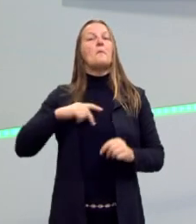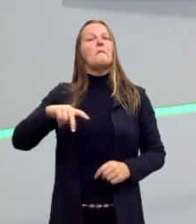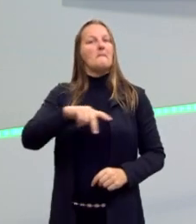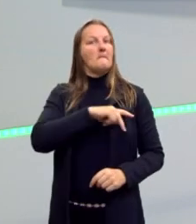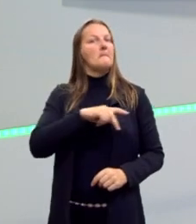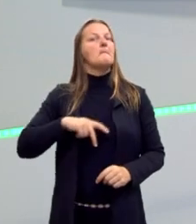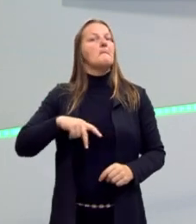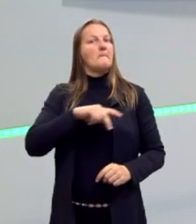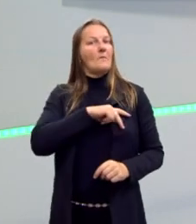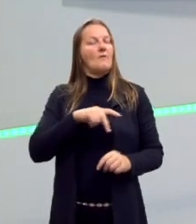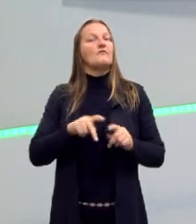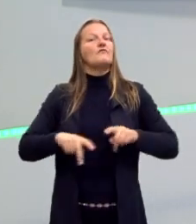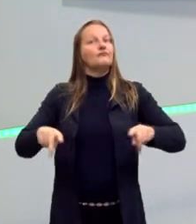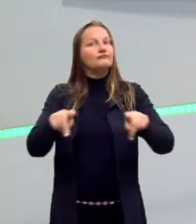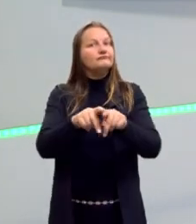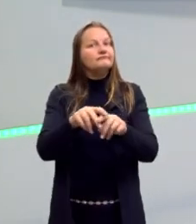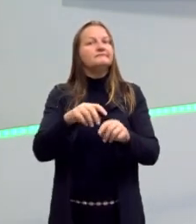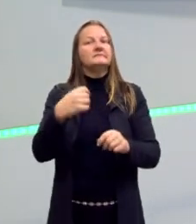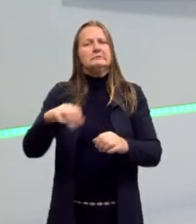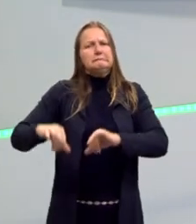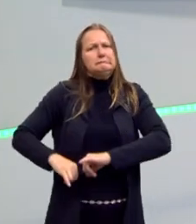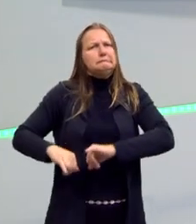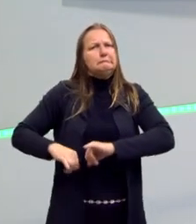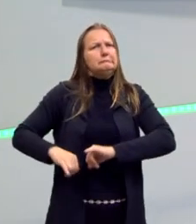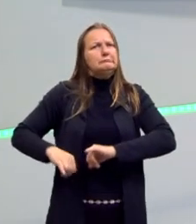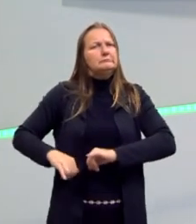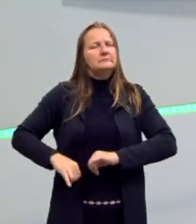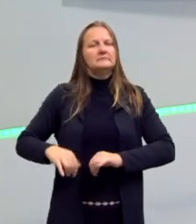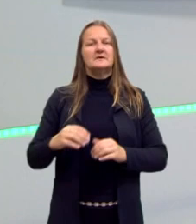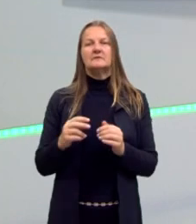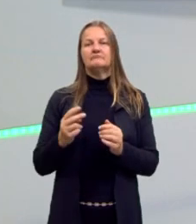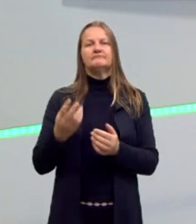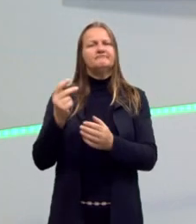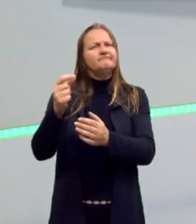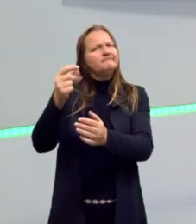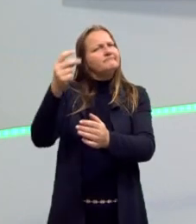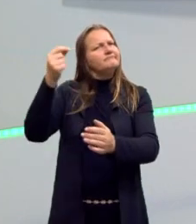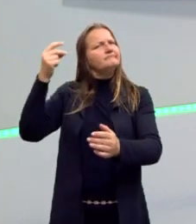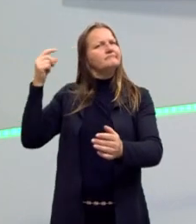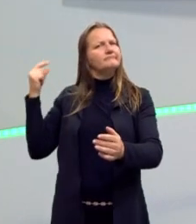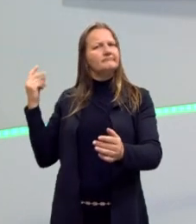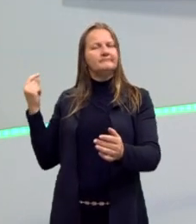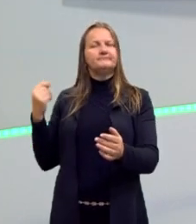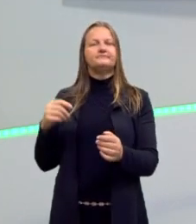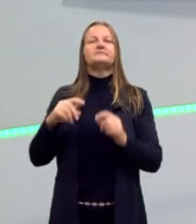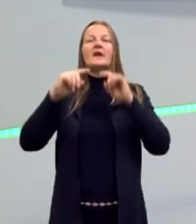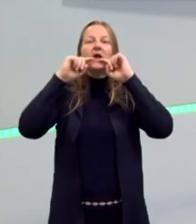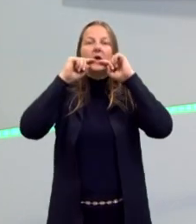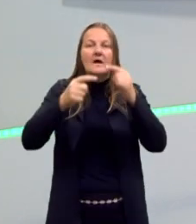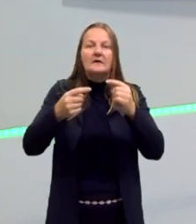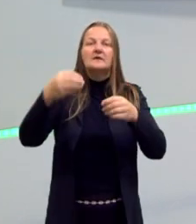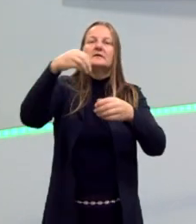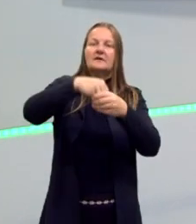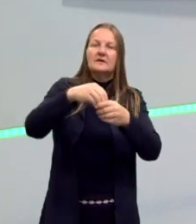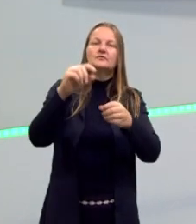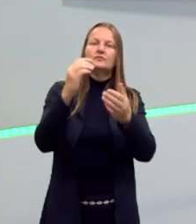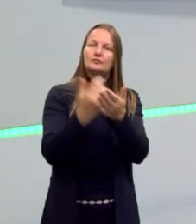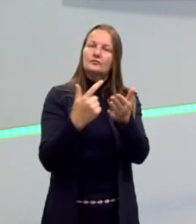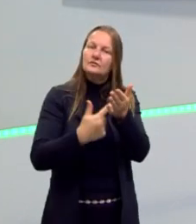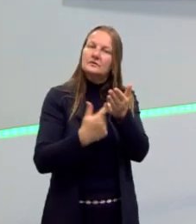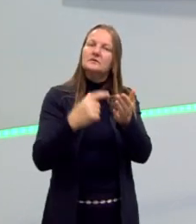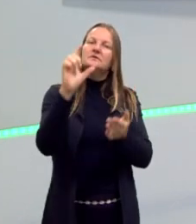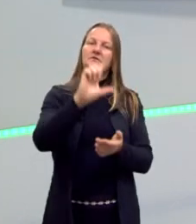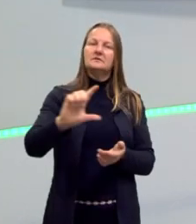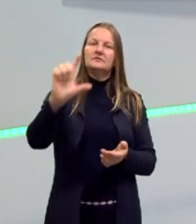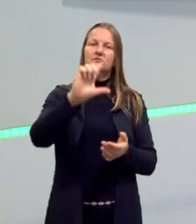sofre há muito tempo. Não sofre apenas agora. Então esses momentos de denúncia vão começar a ocorrer. E a literatura